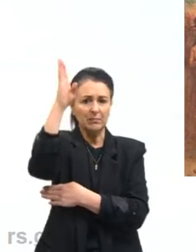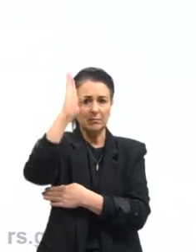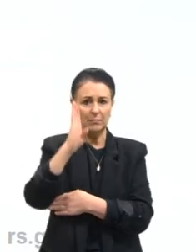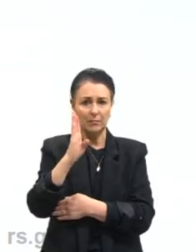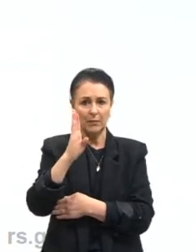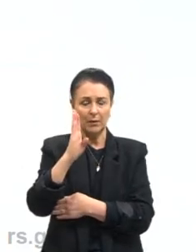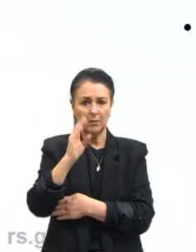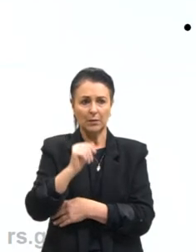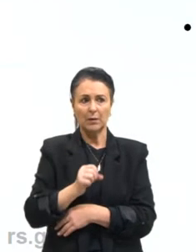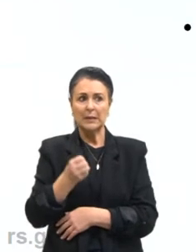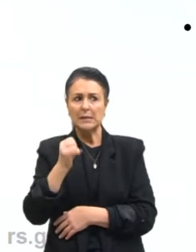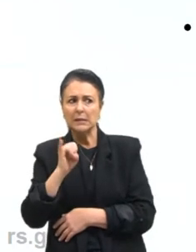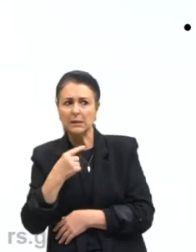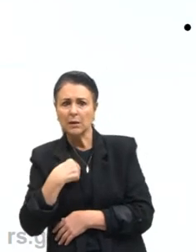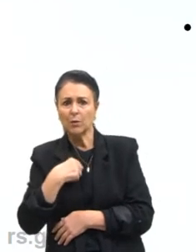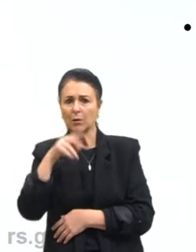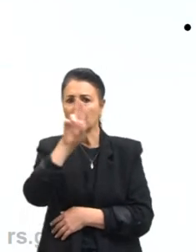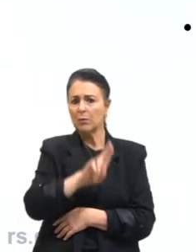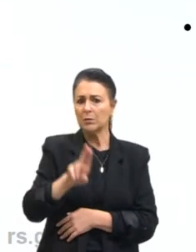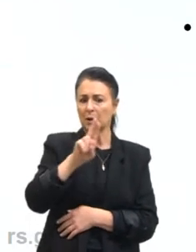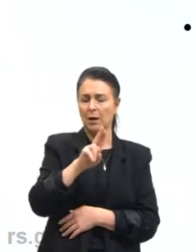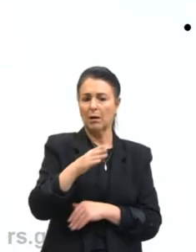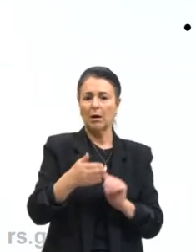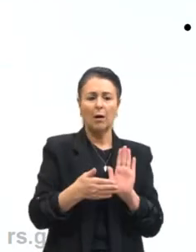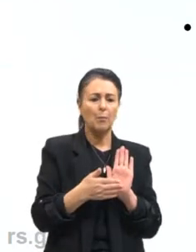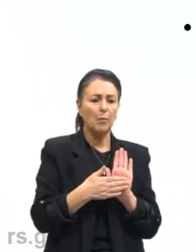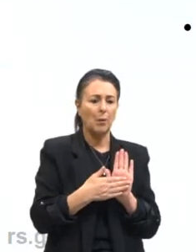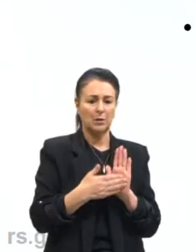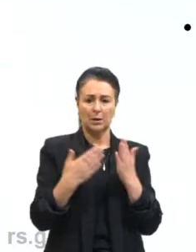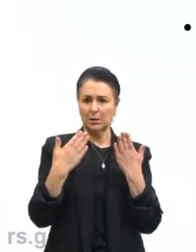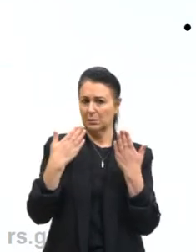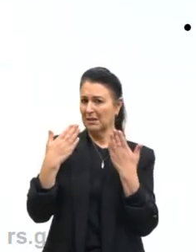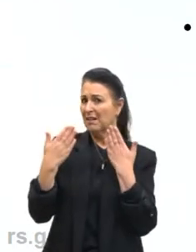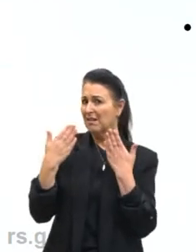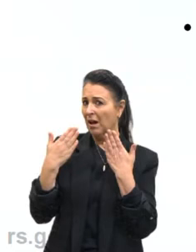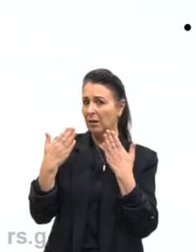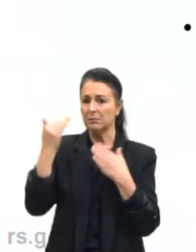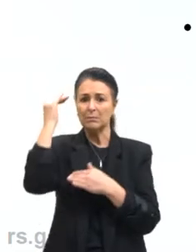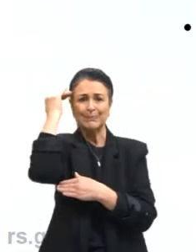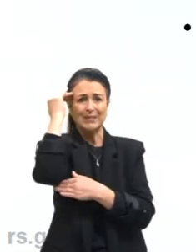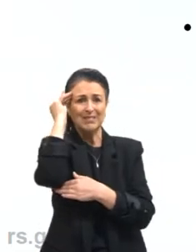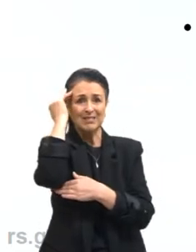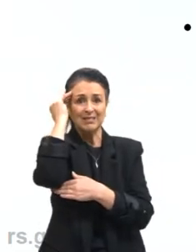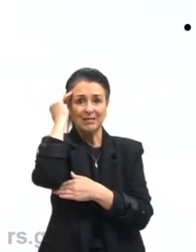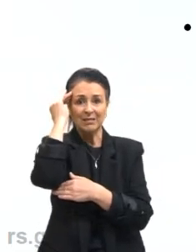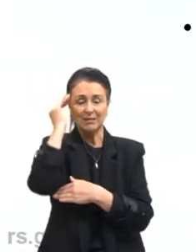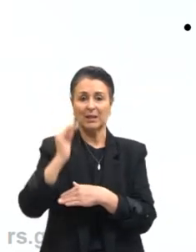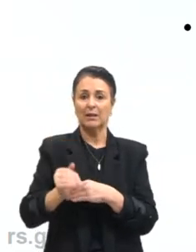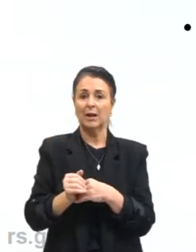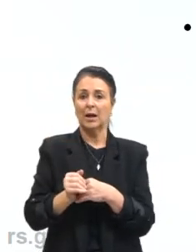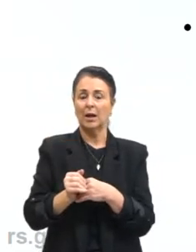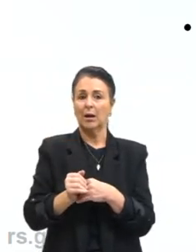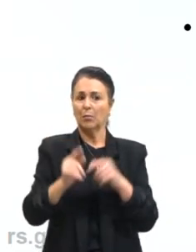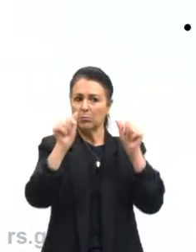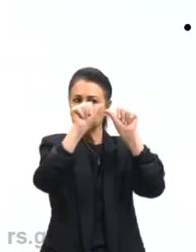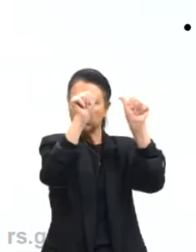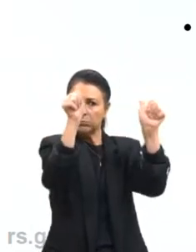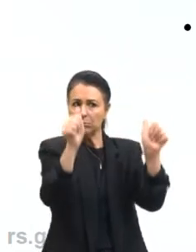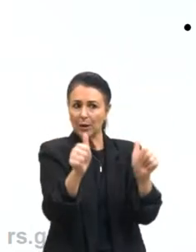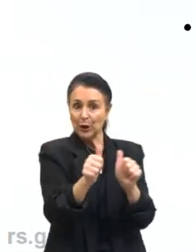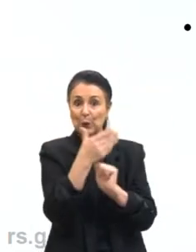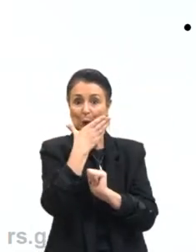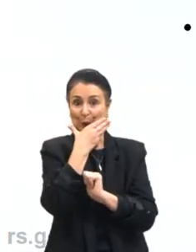uma dessas propostas de análise para entender essa obra do Vitor